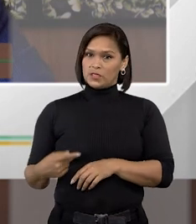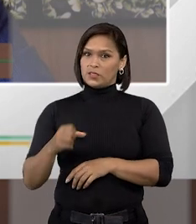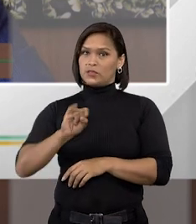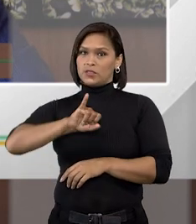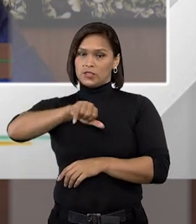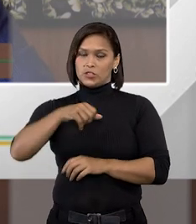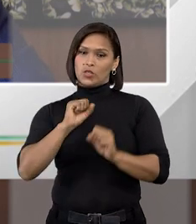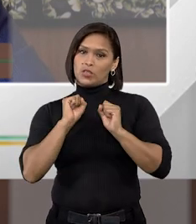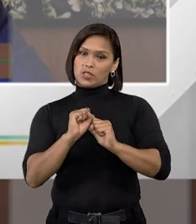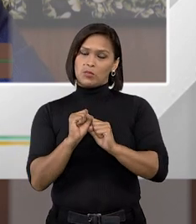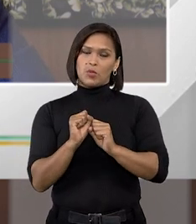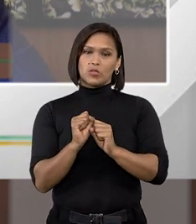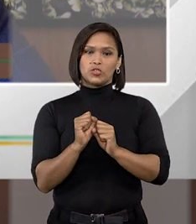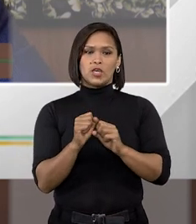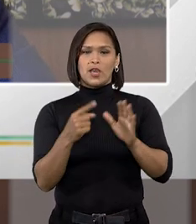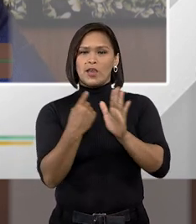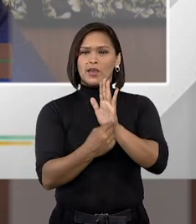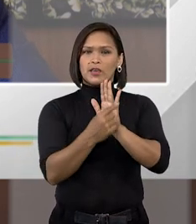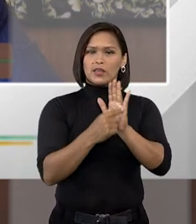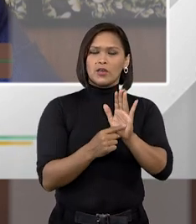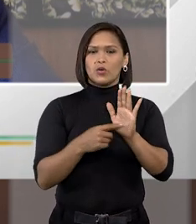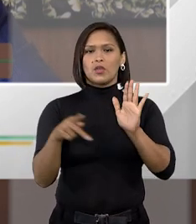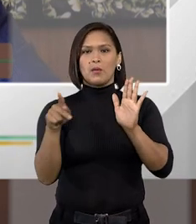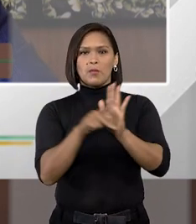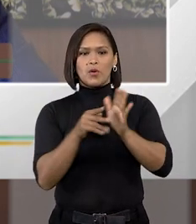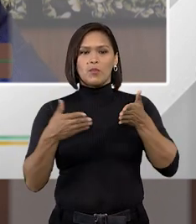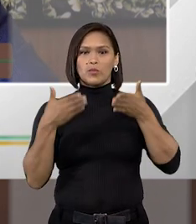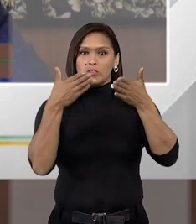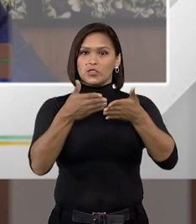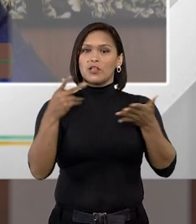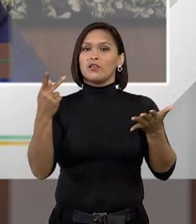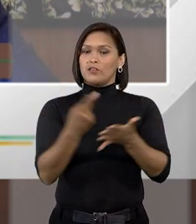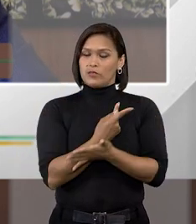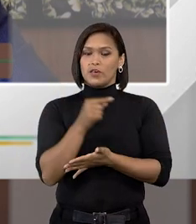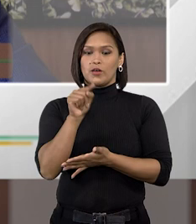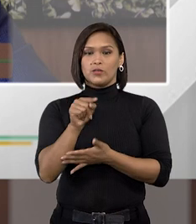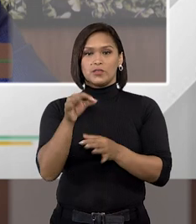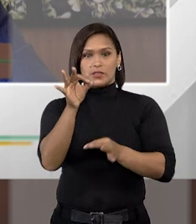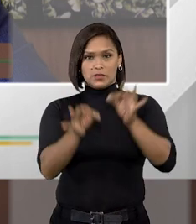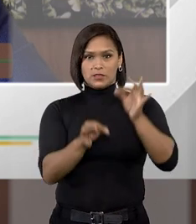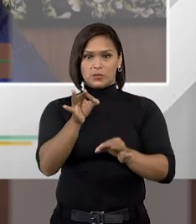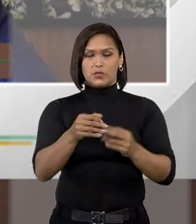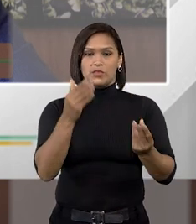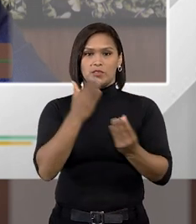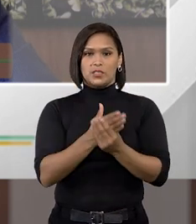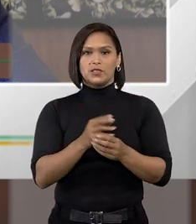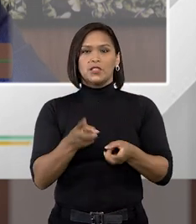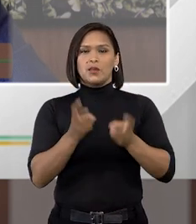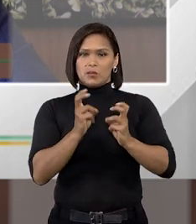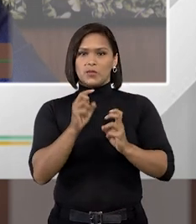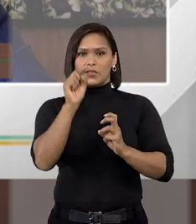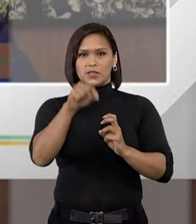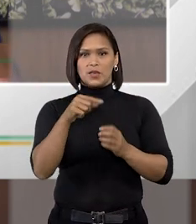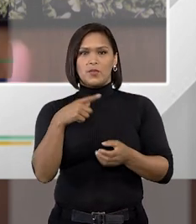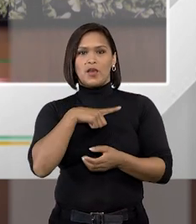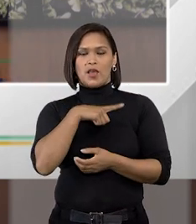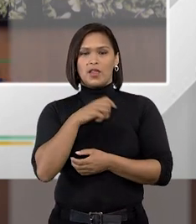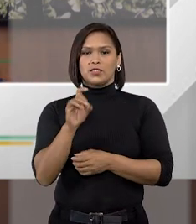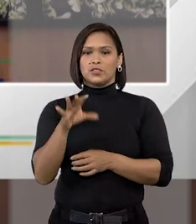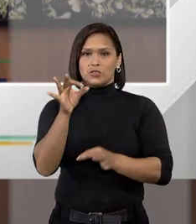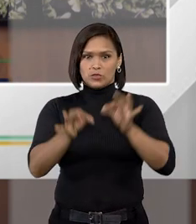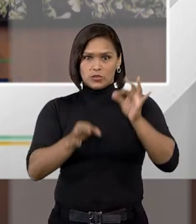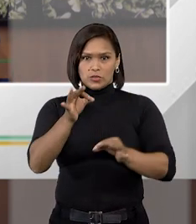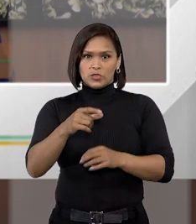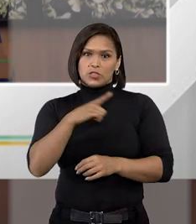pode caçar uma medida diretamente e foi isso que aconteceu nesse caso então veja que aqui além da questão